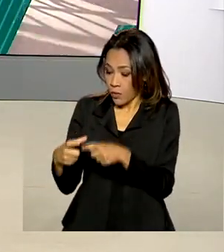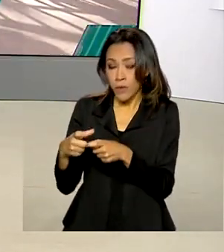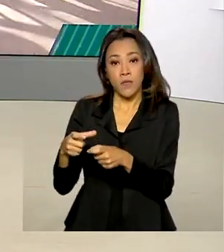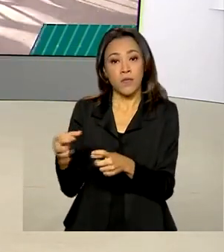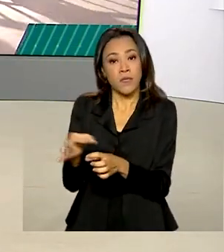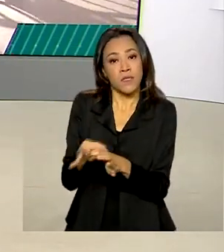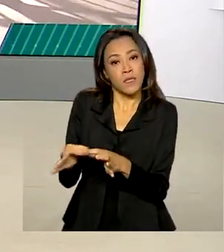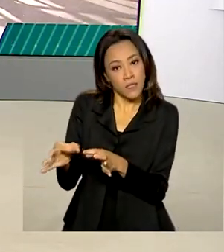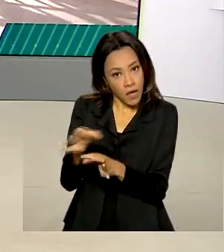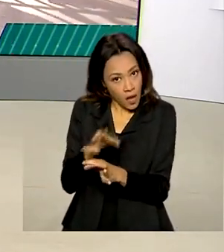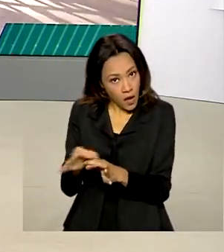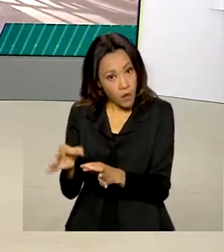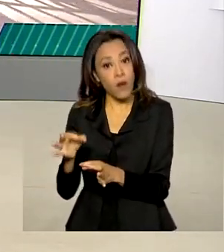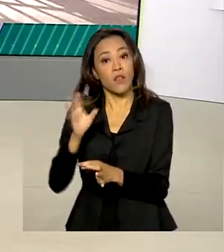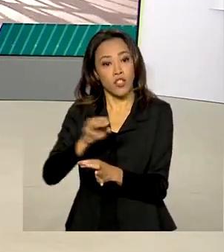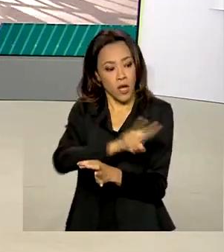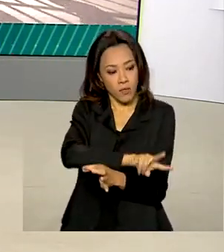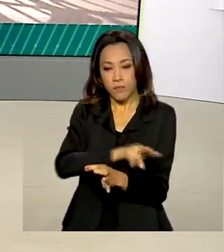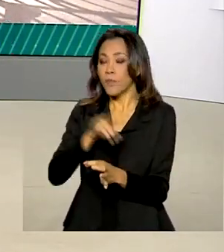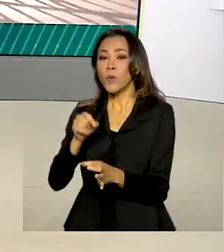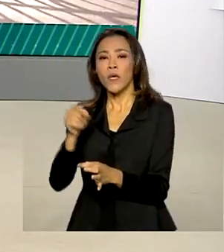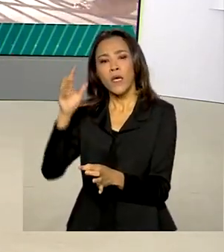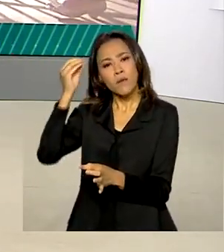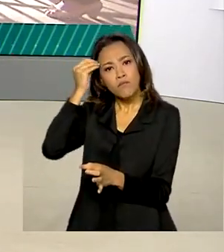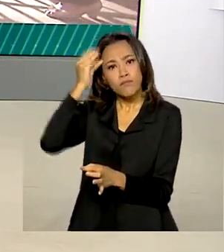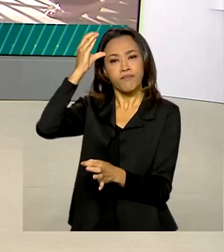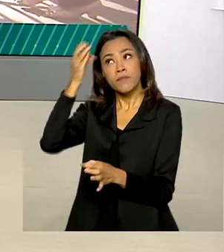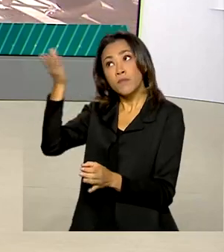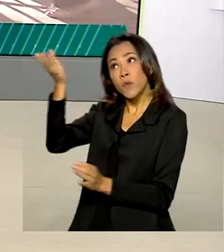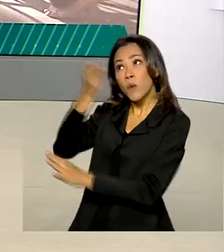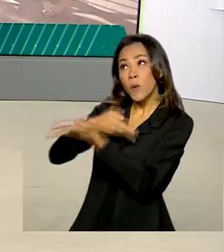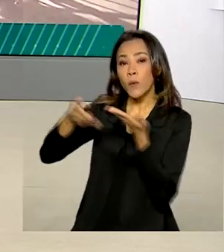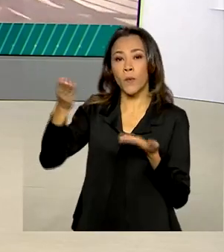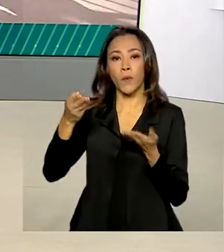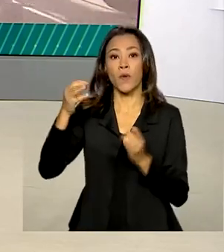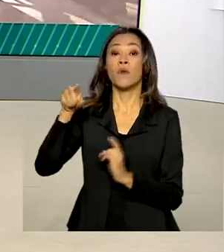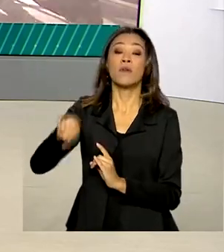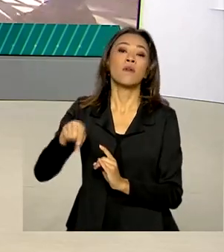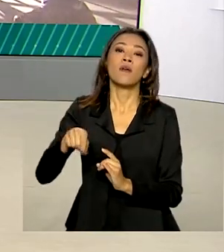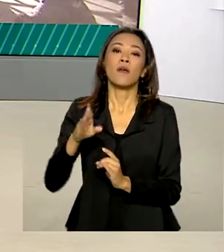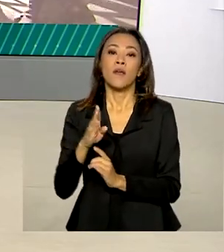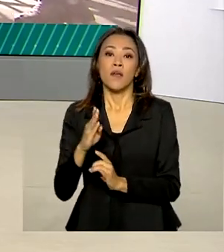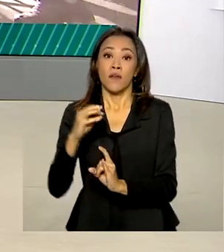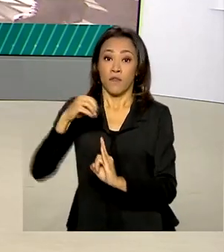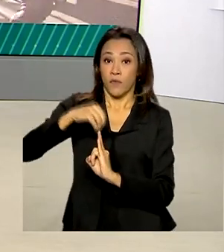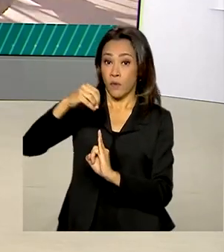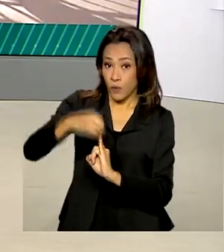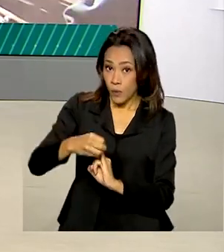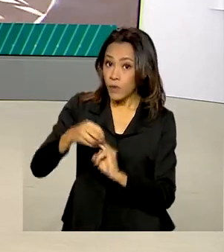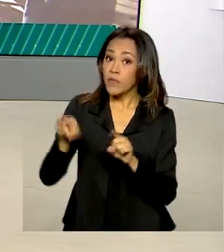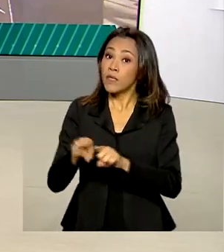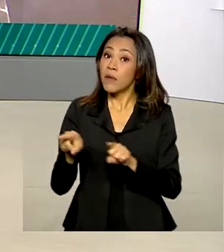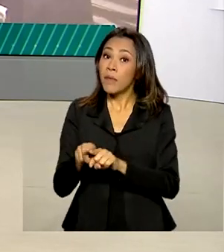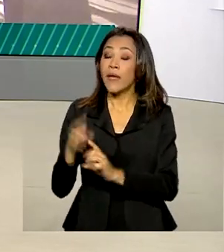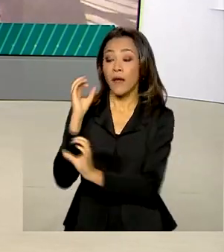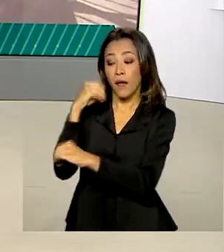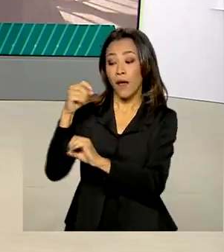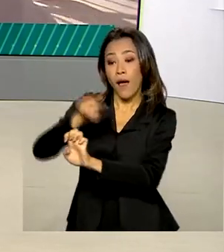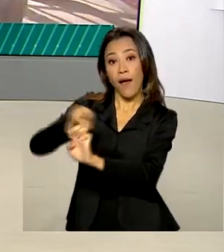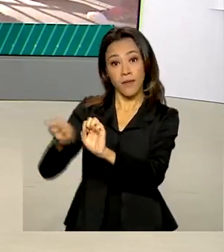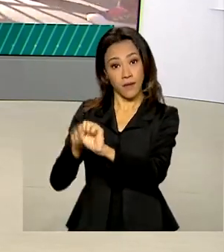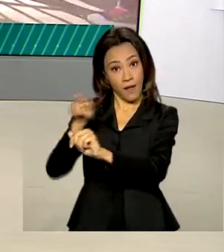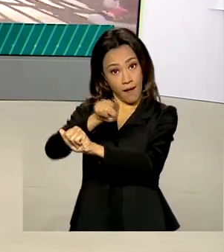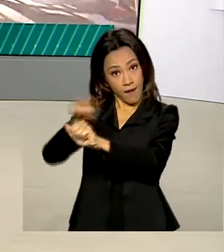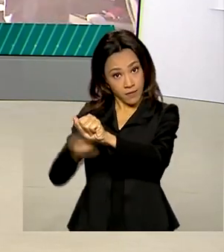concretizada a transferência de tecnologia entre a Fiocruz e a farmacêutica AstraZeneca, um marco para a produção